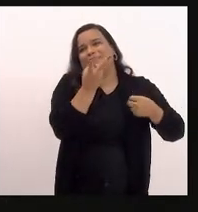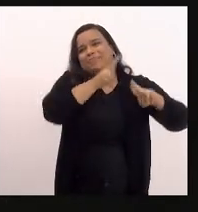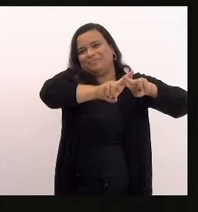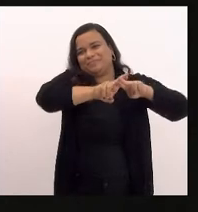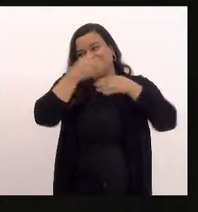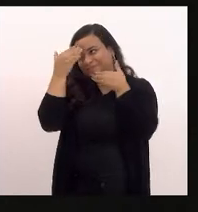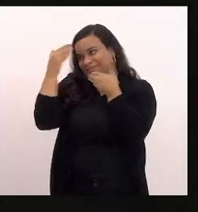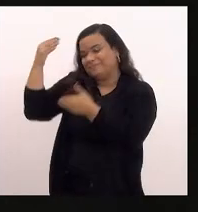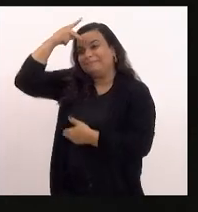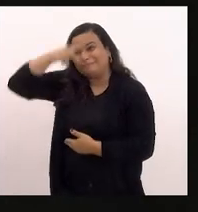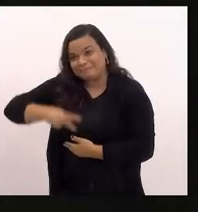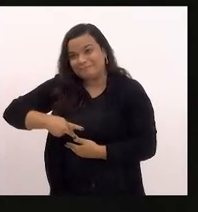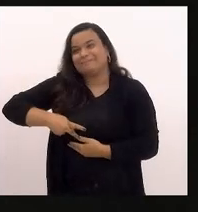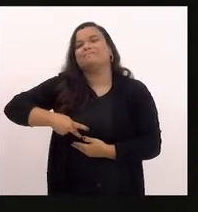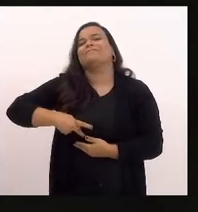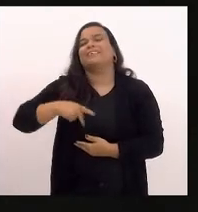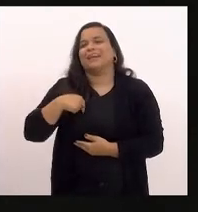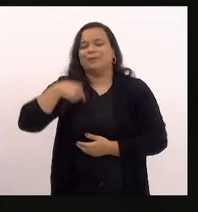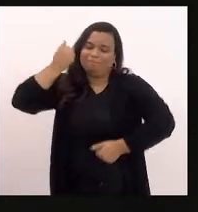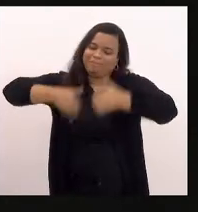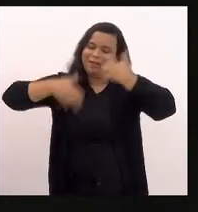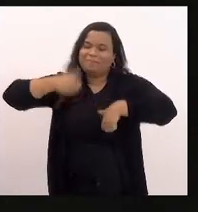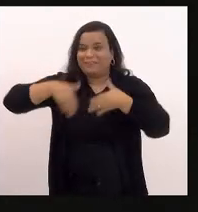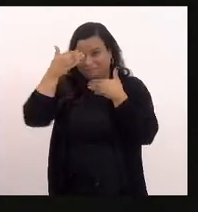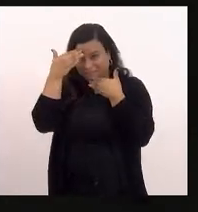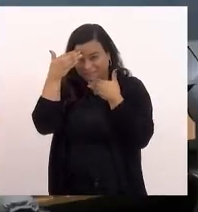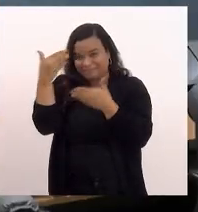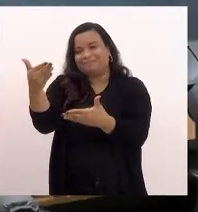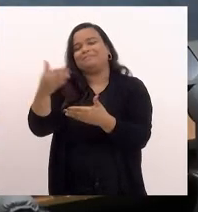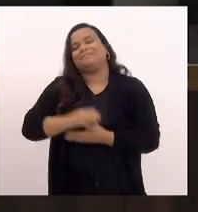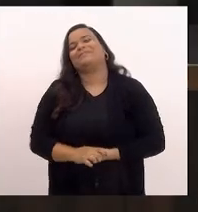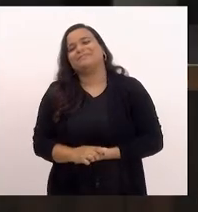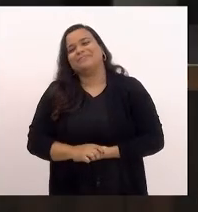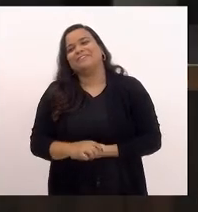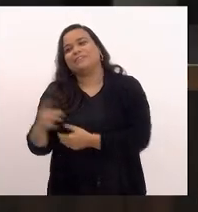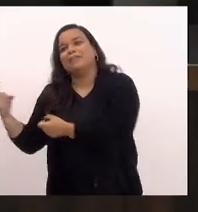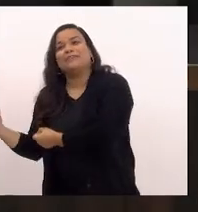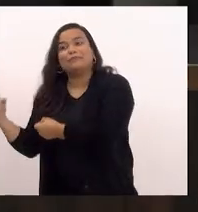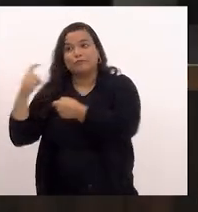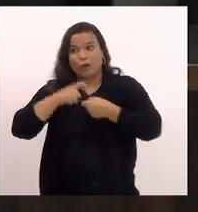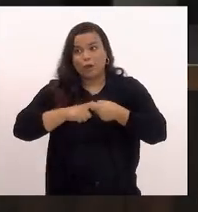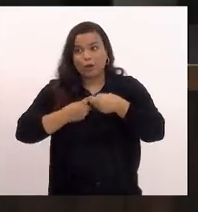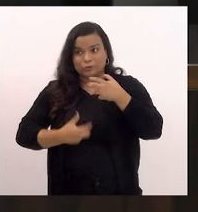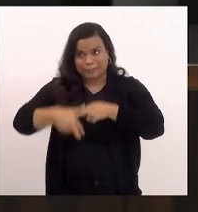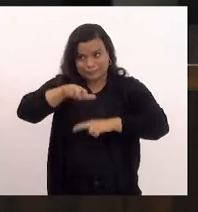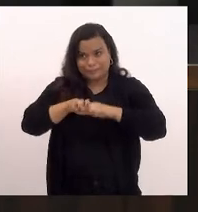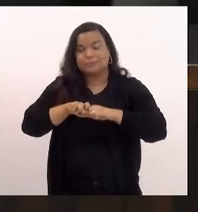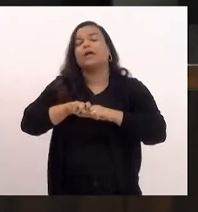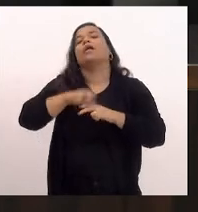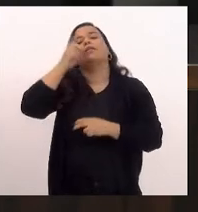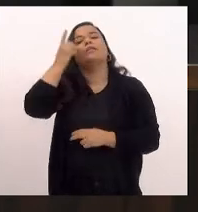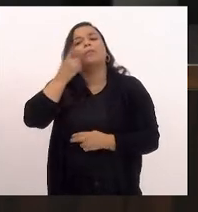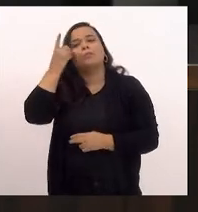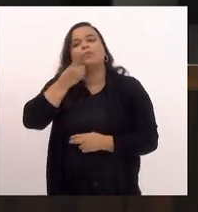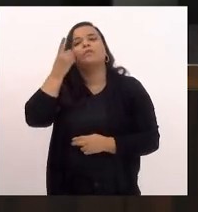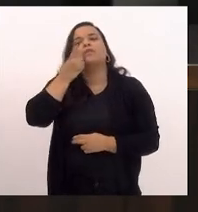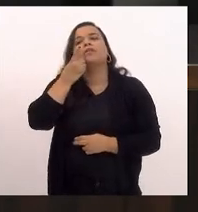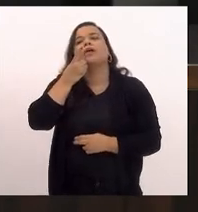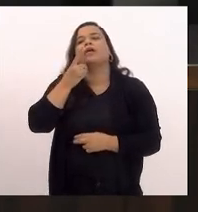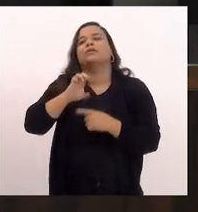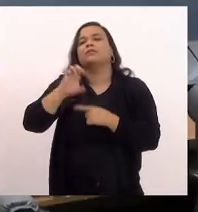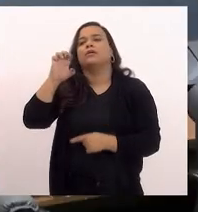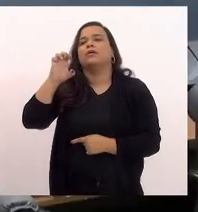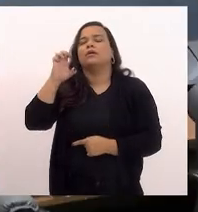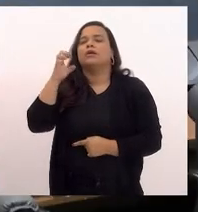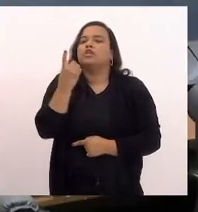oportunidade de fazer uso da fala nesse expediente final de volta as cadeiras deputado estadual doutora